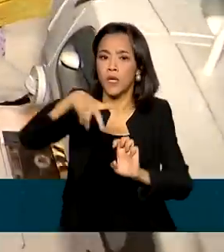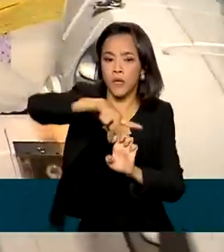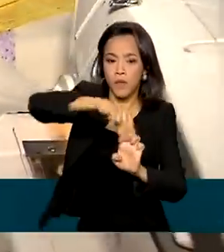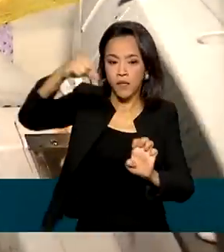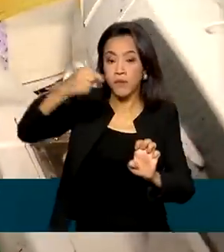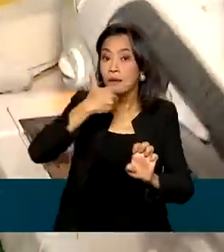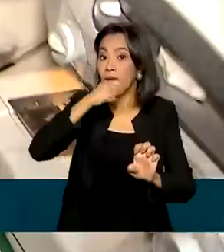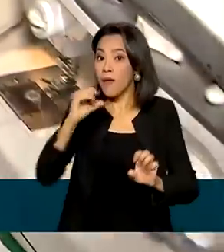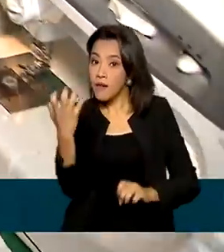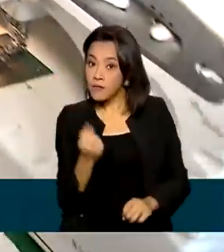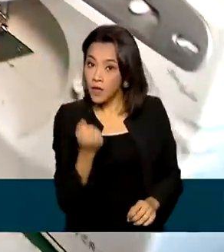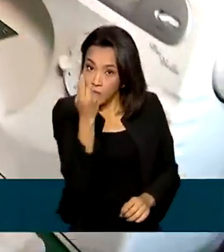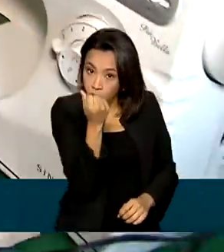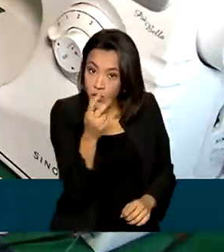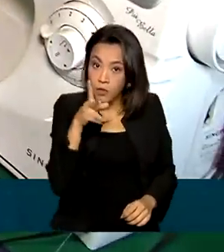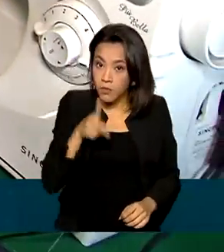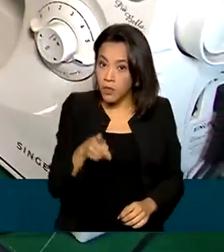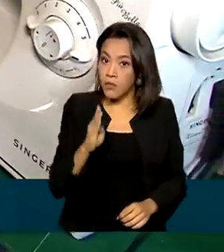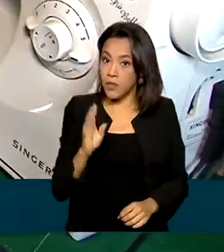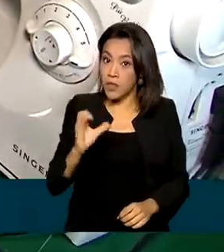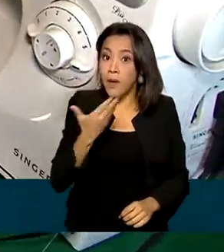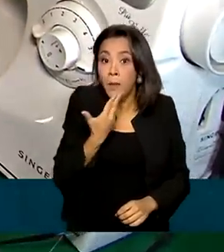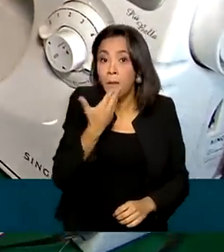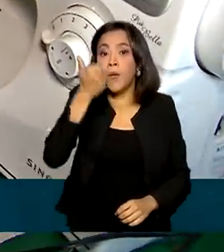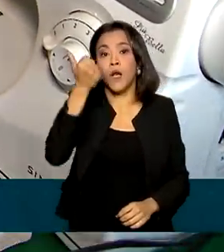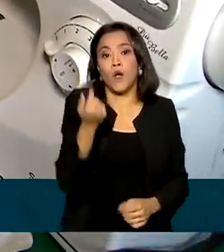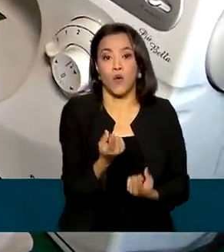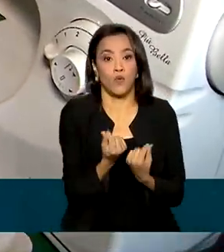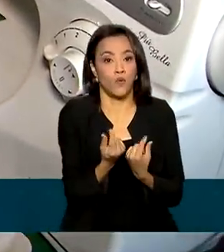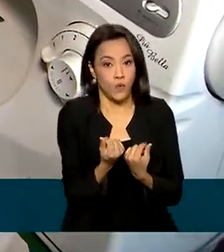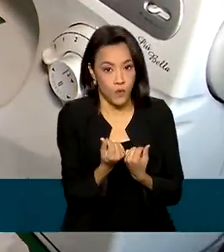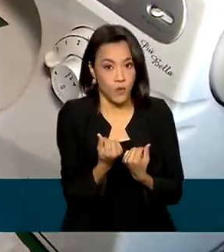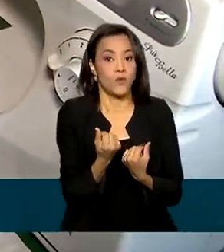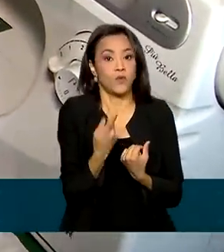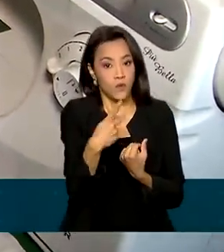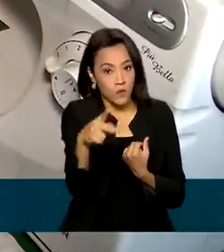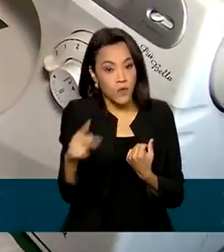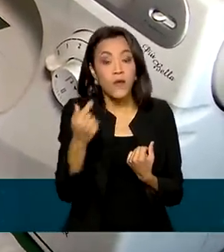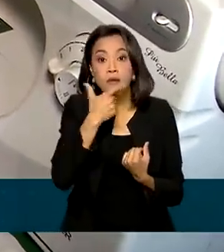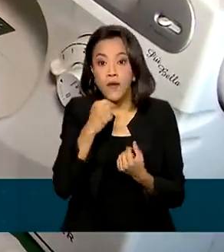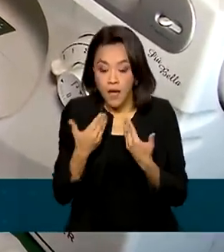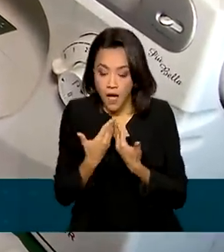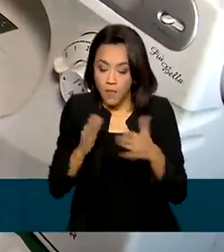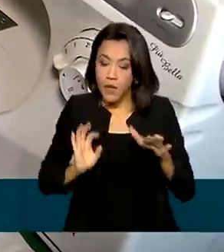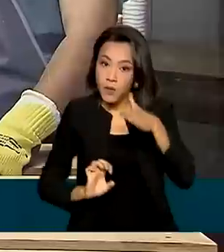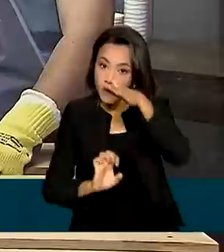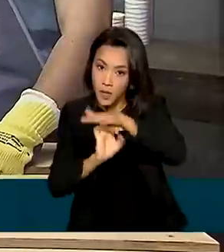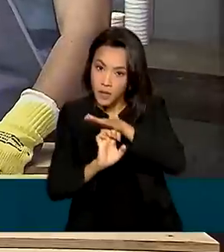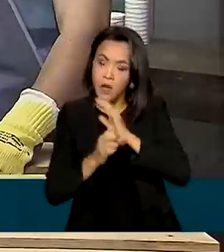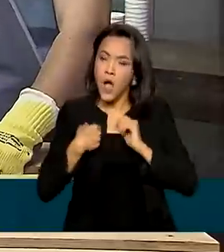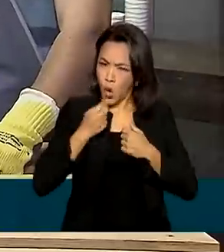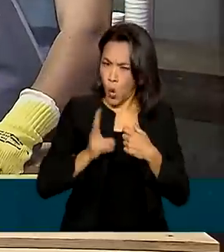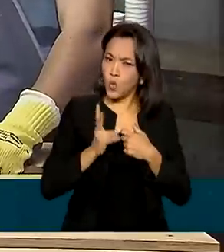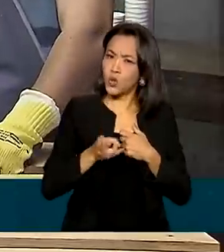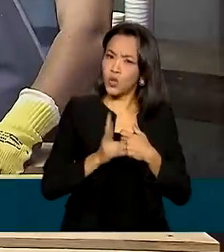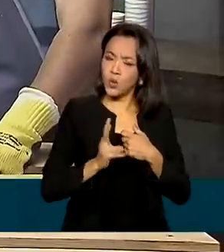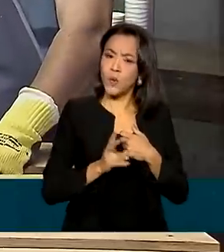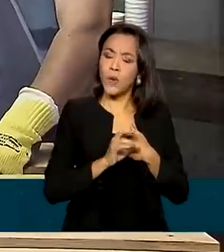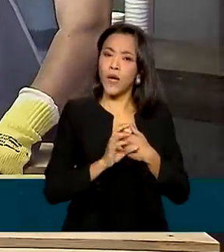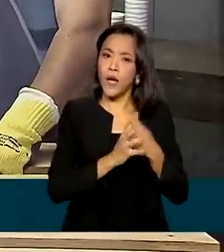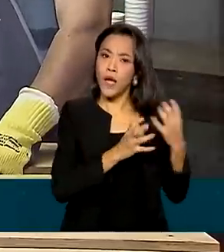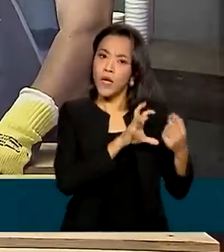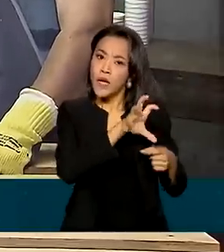do BPC para melhorar a situação econômica. Quem abrir o negócio continua ganhando 50